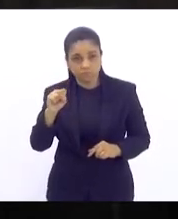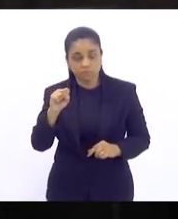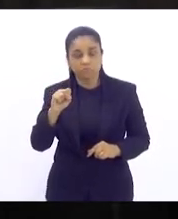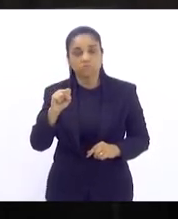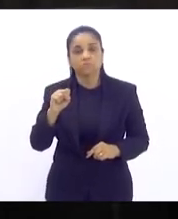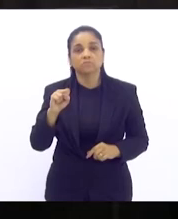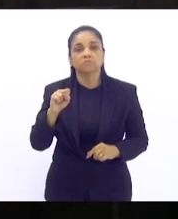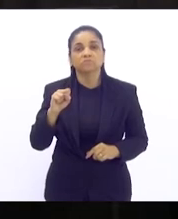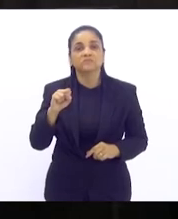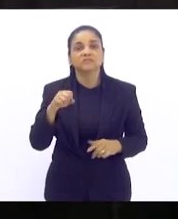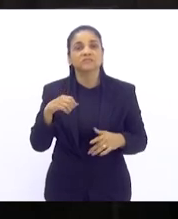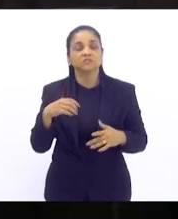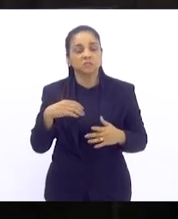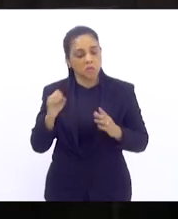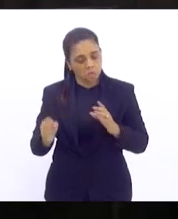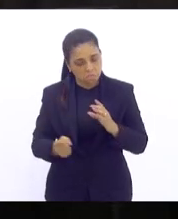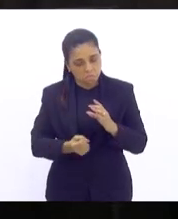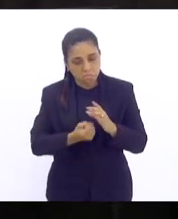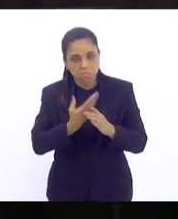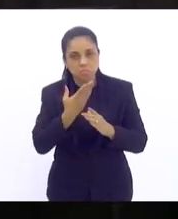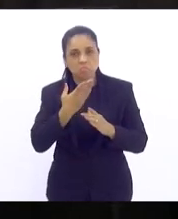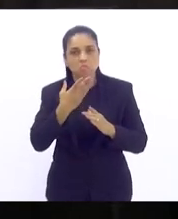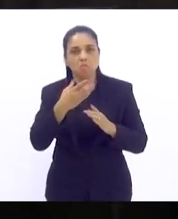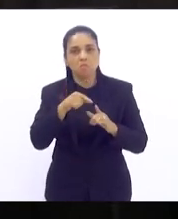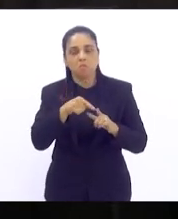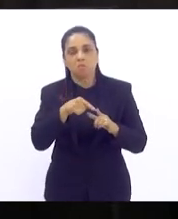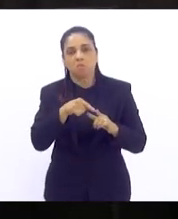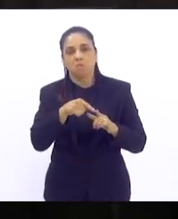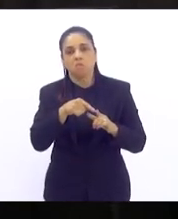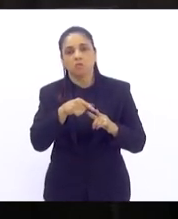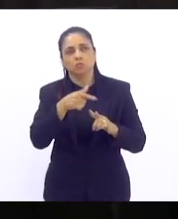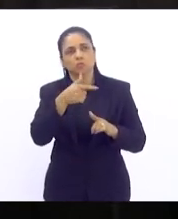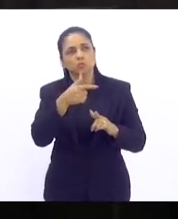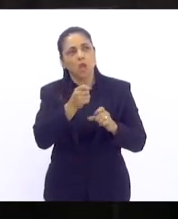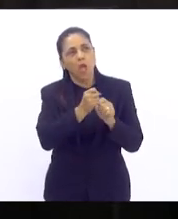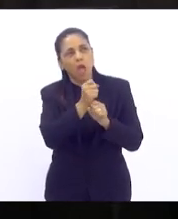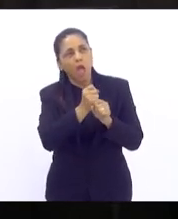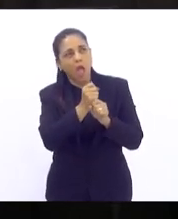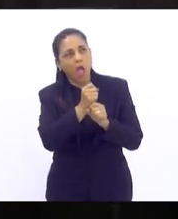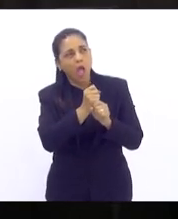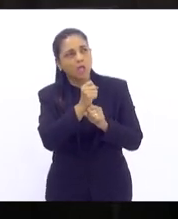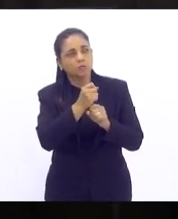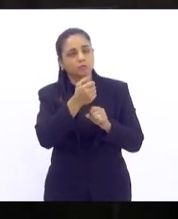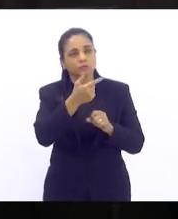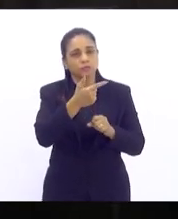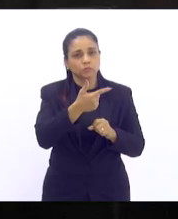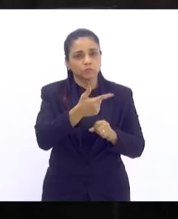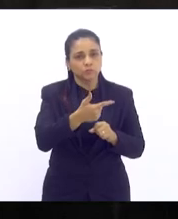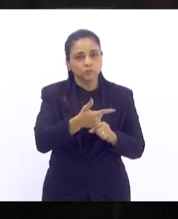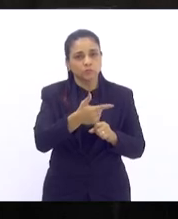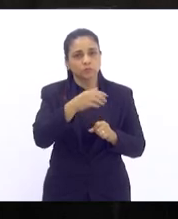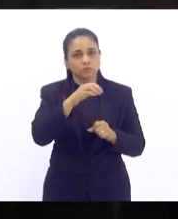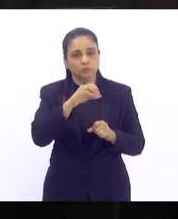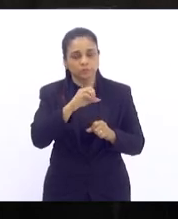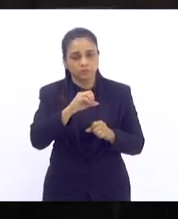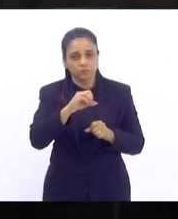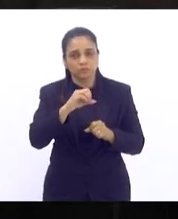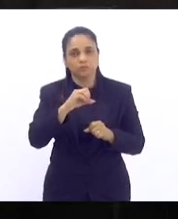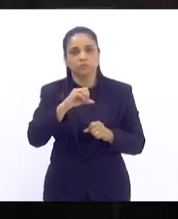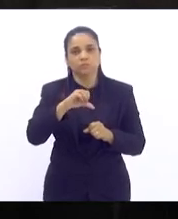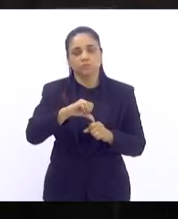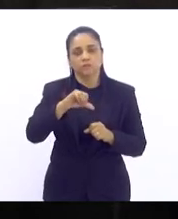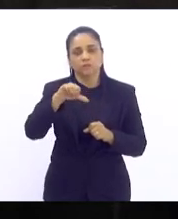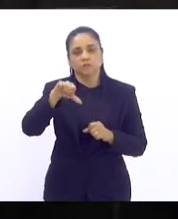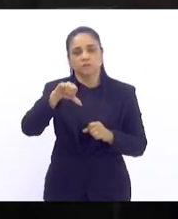e é o autor no ano de 1987 da comissão da qual eu